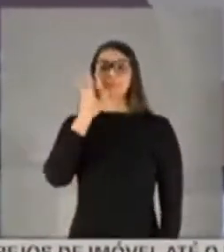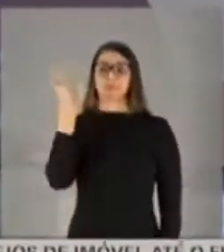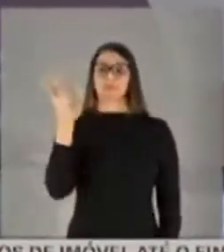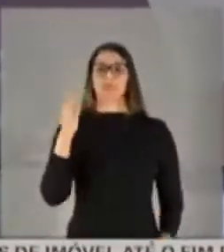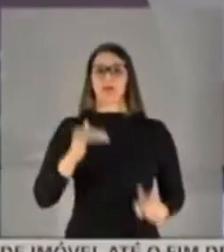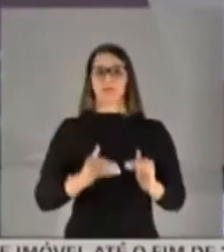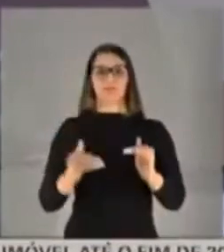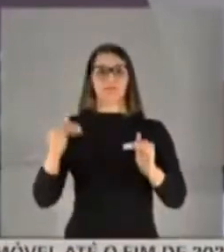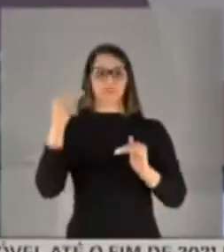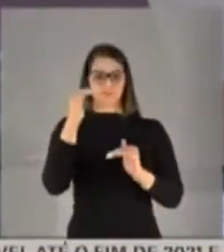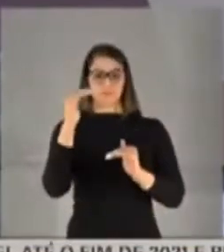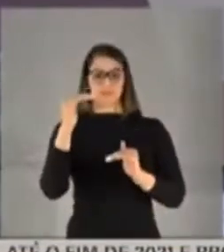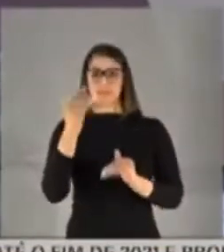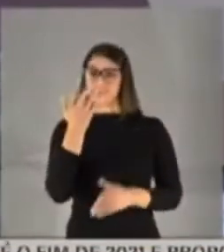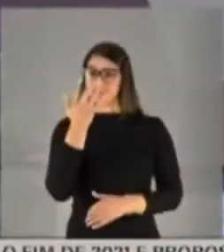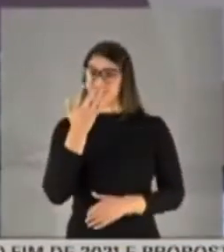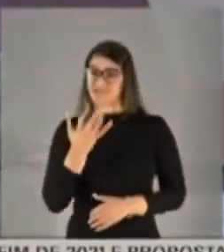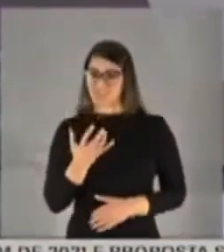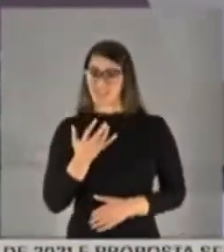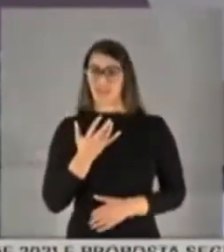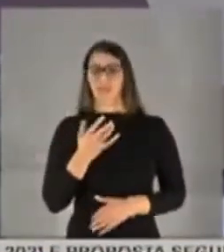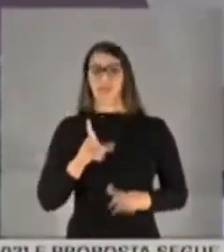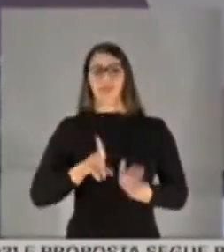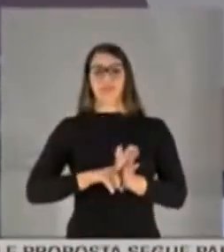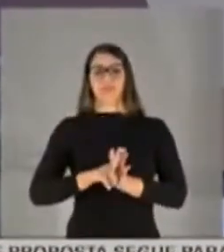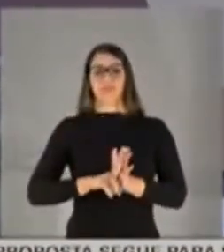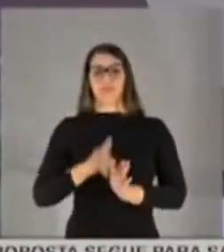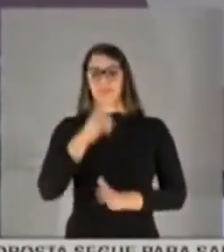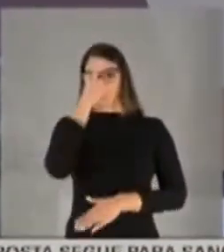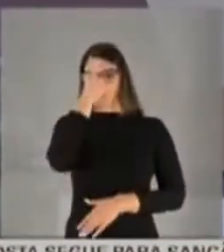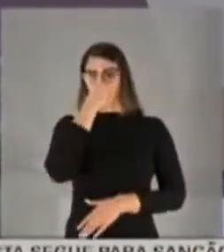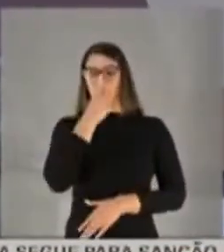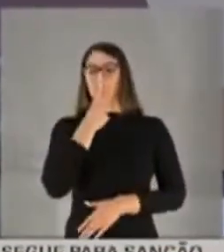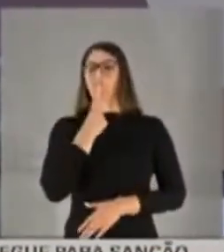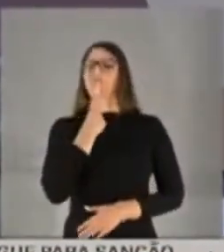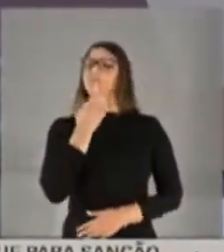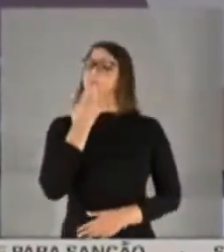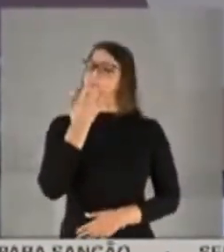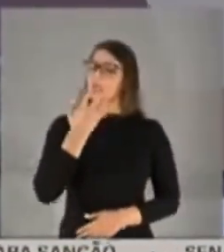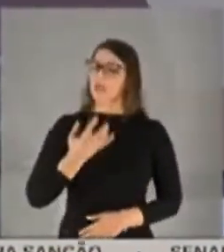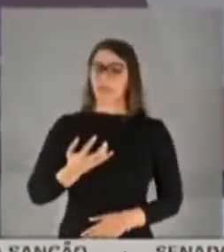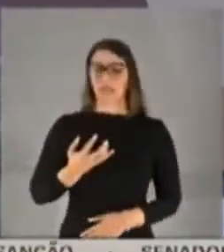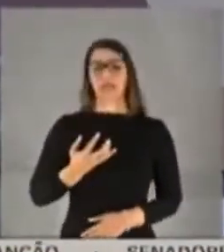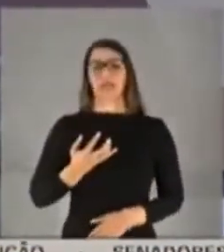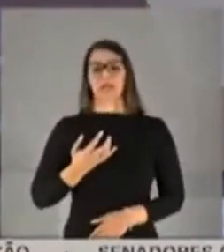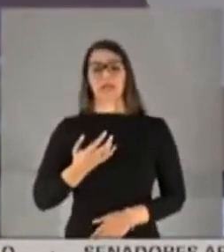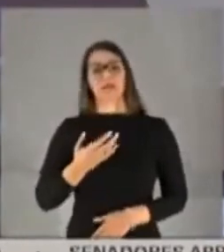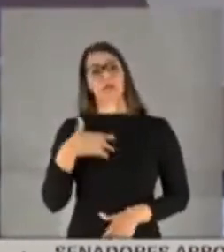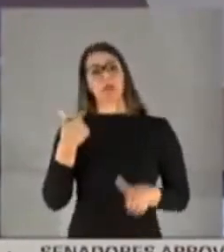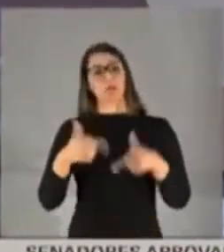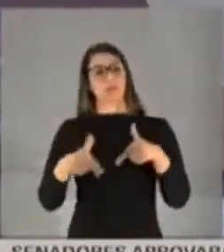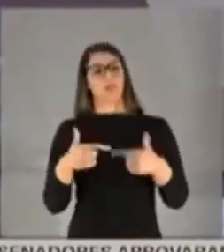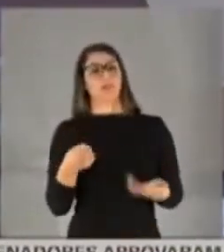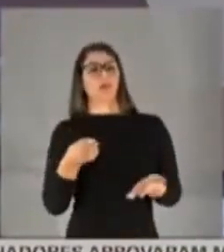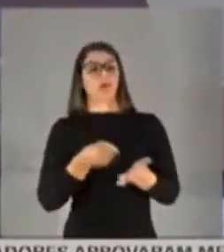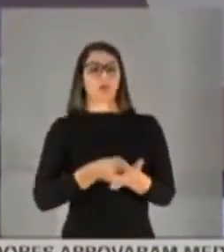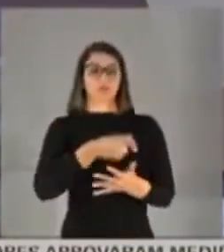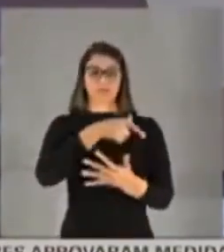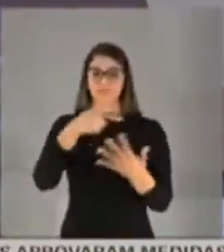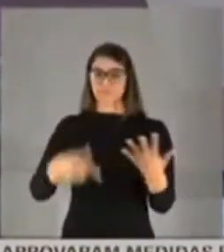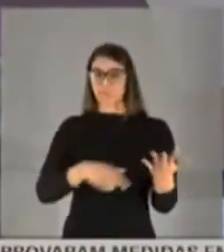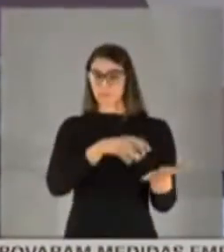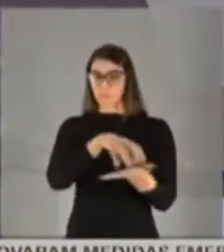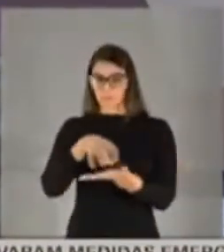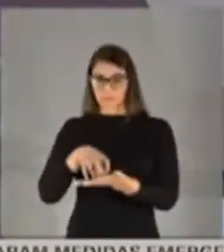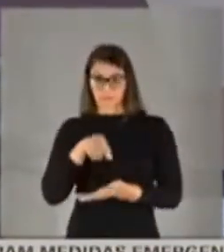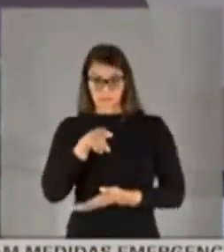a seriedade desses pesquisadores está atestada pelo seu trabalho consistente nesses centros de pesquisa.